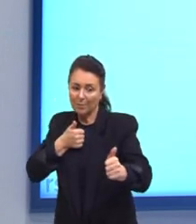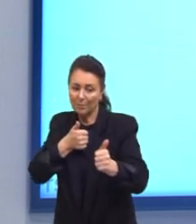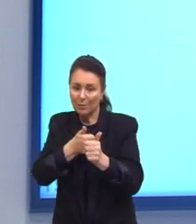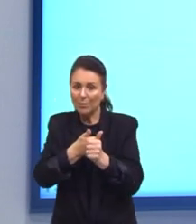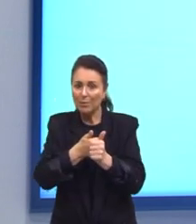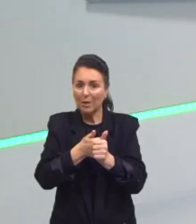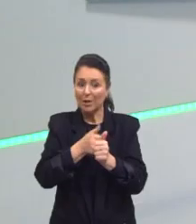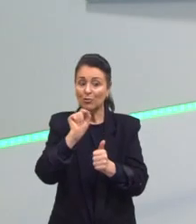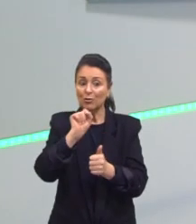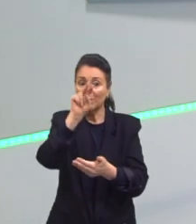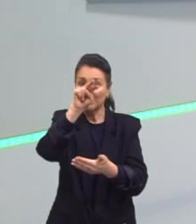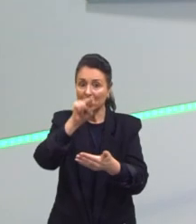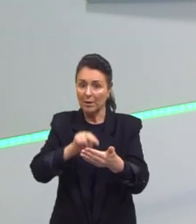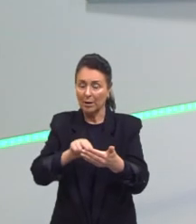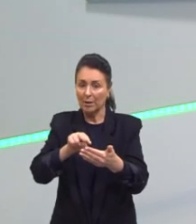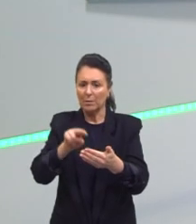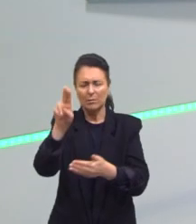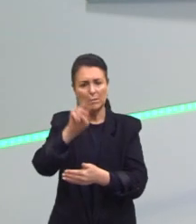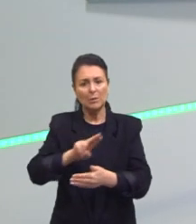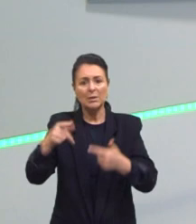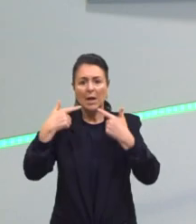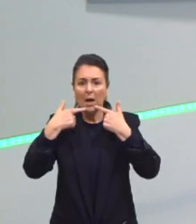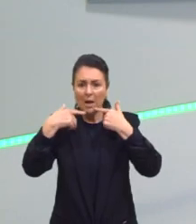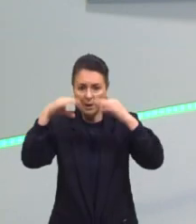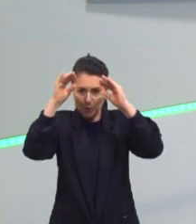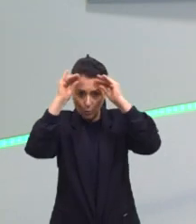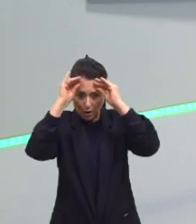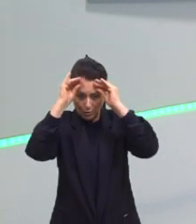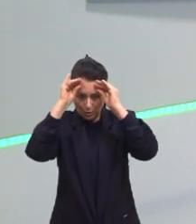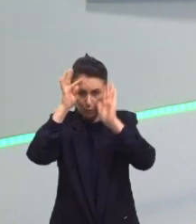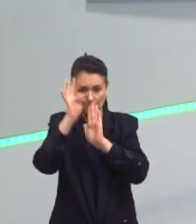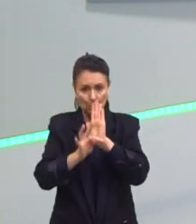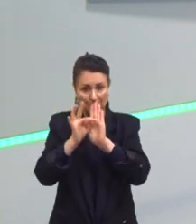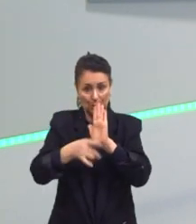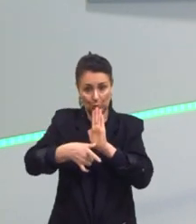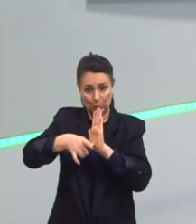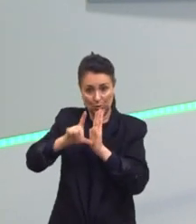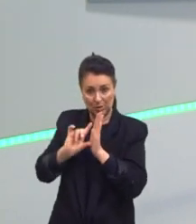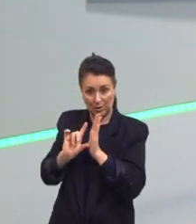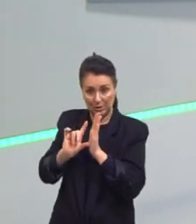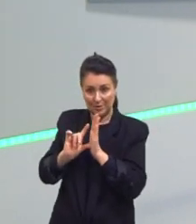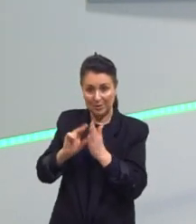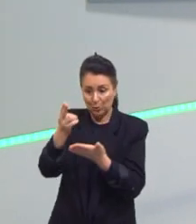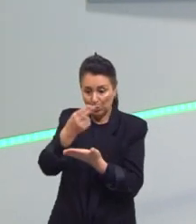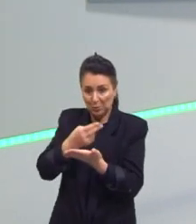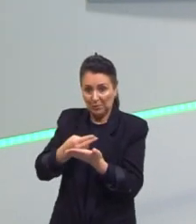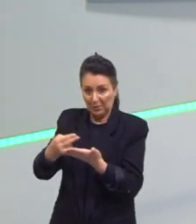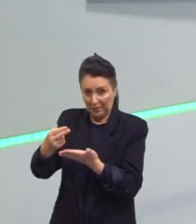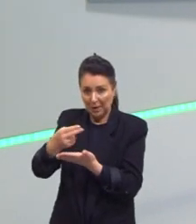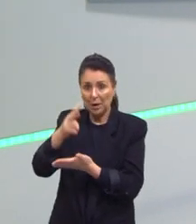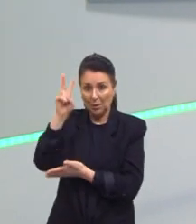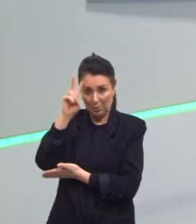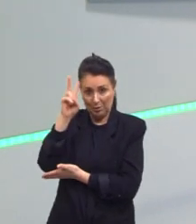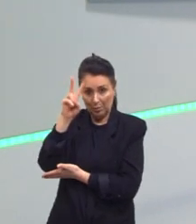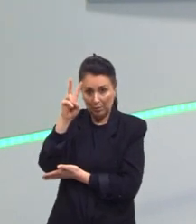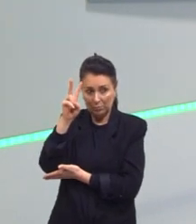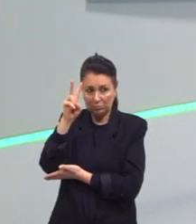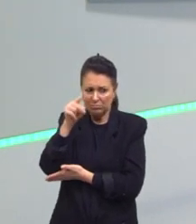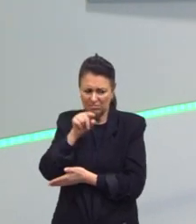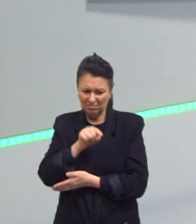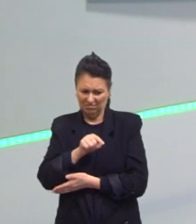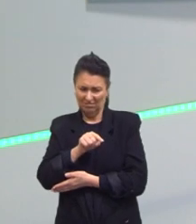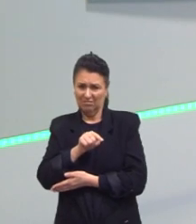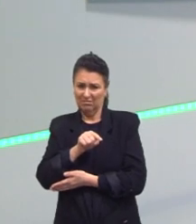exemplo A linguagem Que a gente viu Lá na questão anterior Aquela linguagem Do cartoon Ali da charge Ele não vai